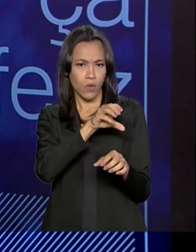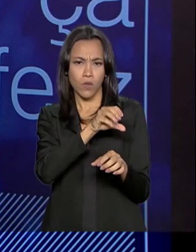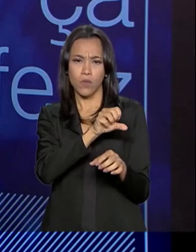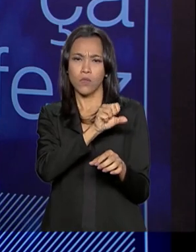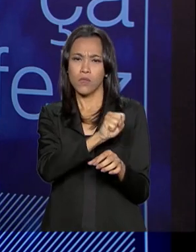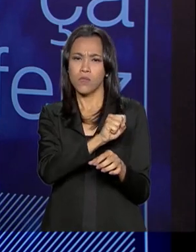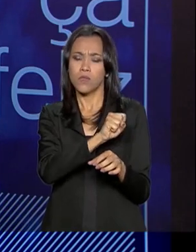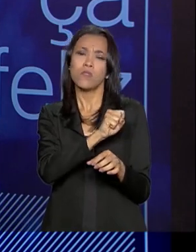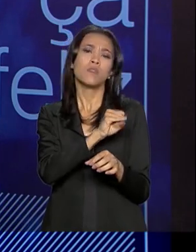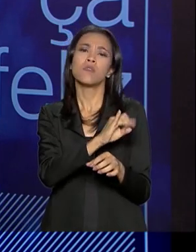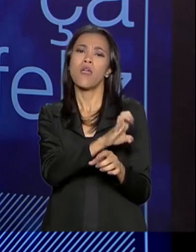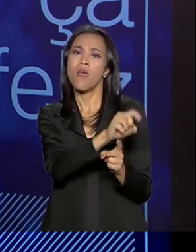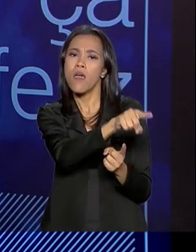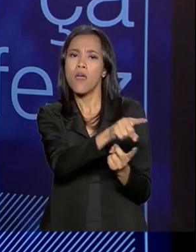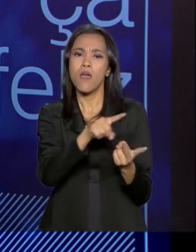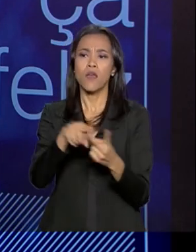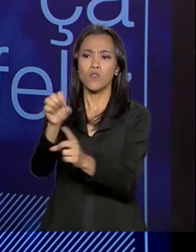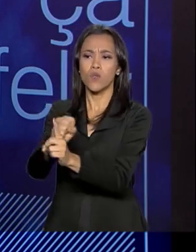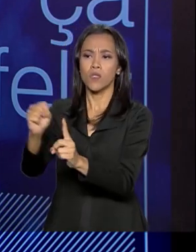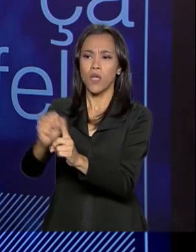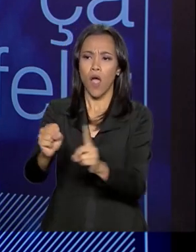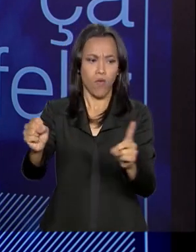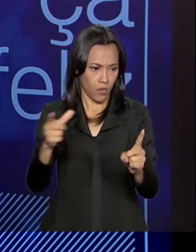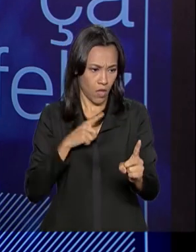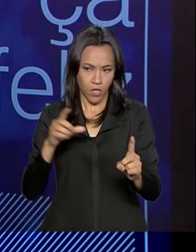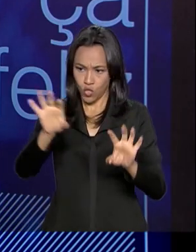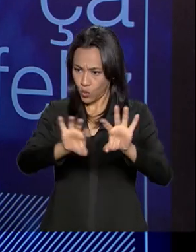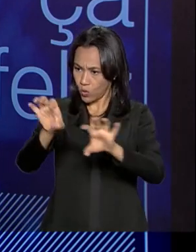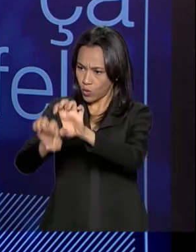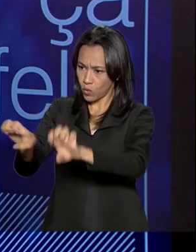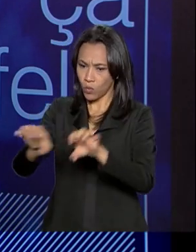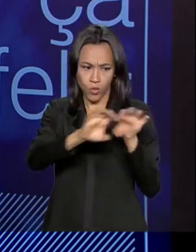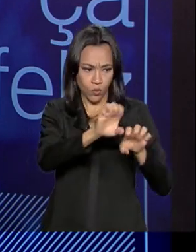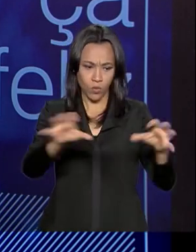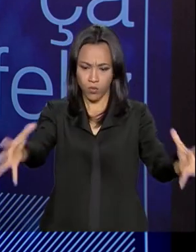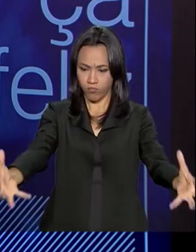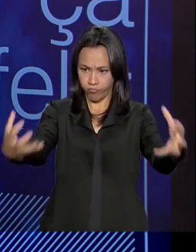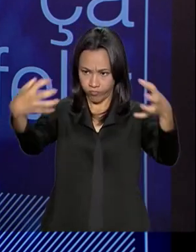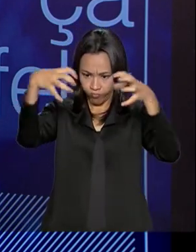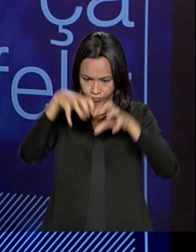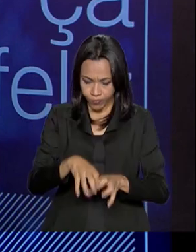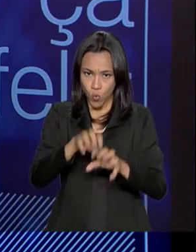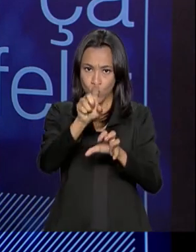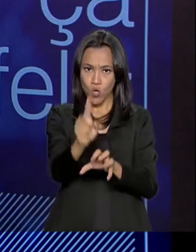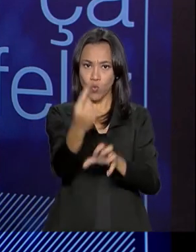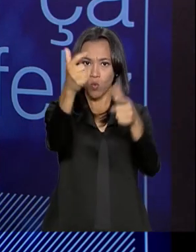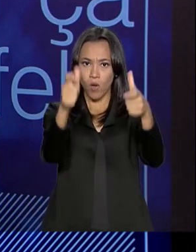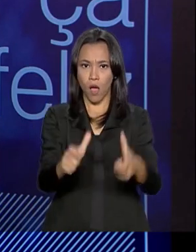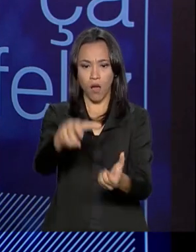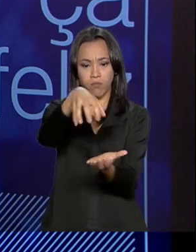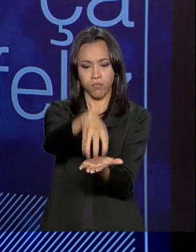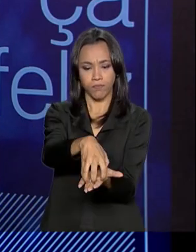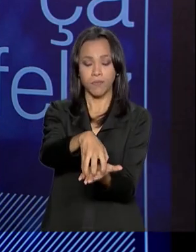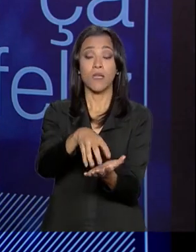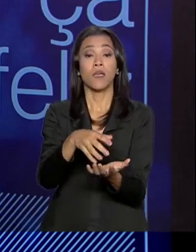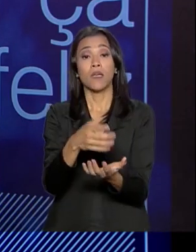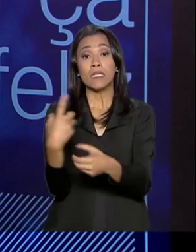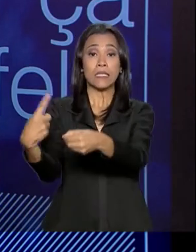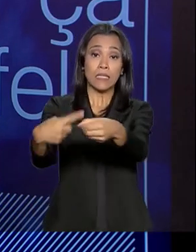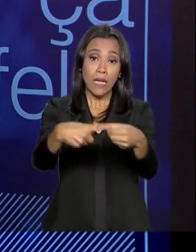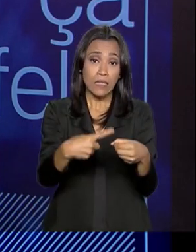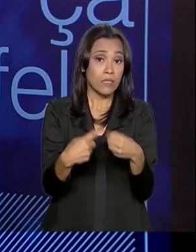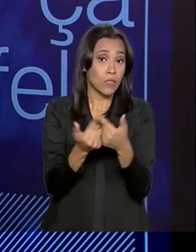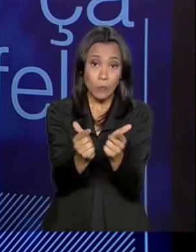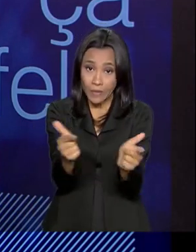da área de assistência social e juntar. E outros lugares que não tem nenhum nem outro, nós vamos fazer um completo. A ideia